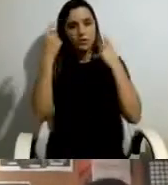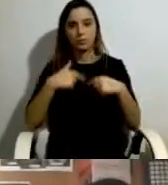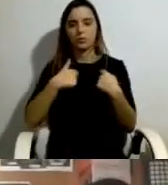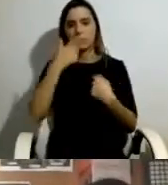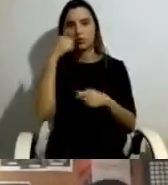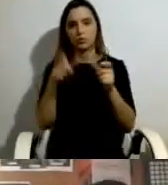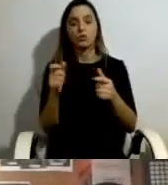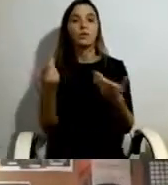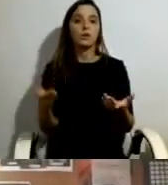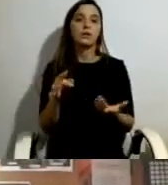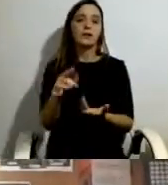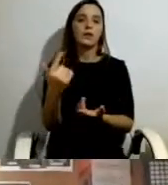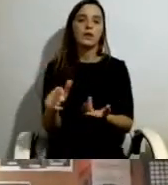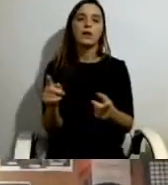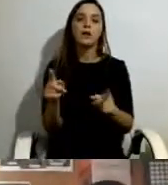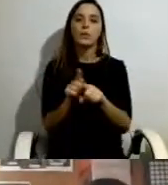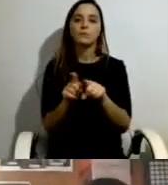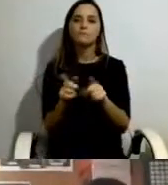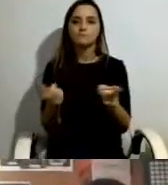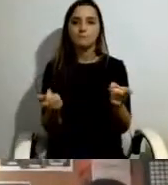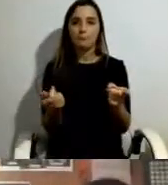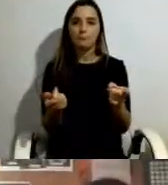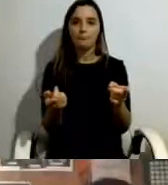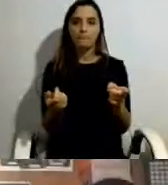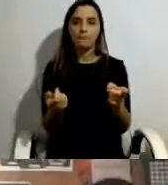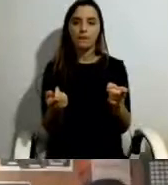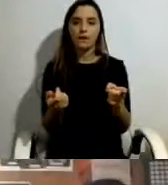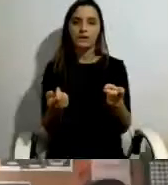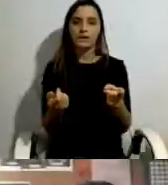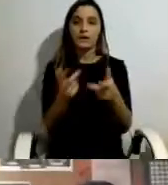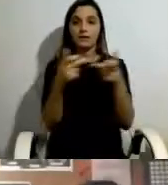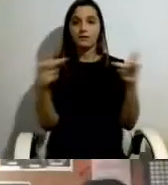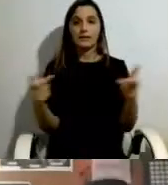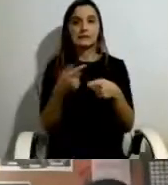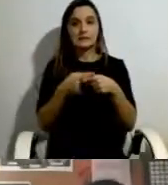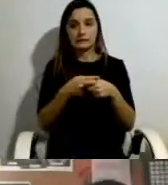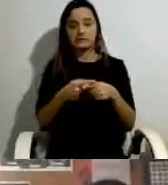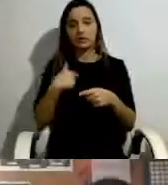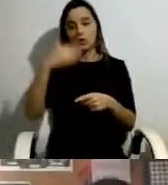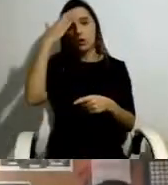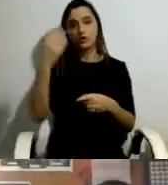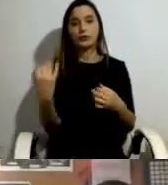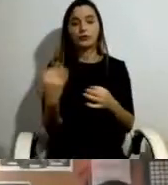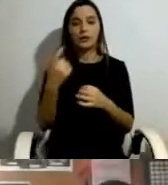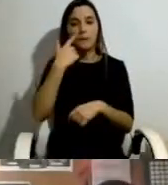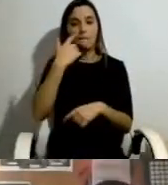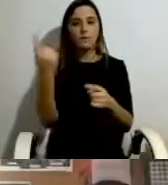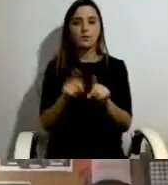portanto, há aqui uma expressão muito interessante que eu acho que, de facto, mostra os desafios mais